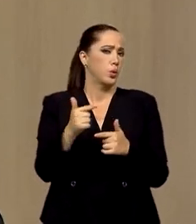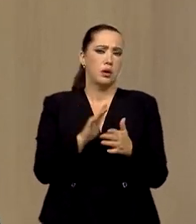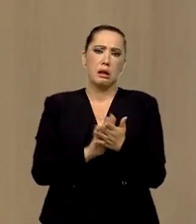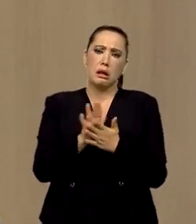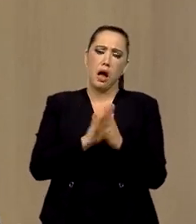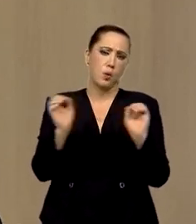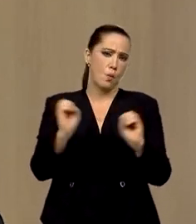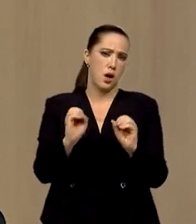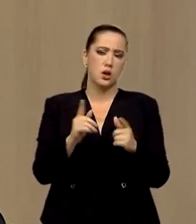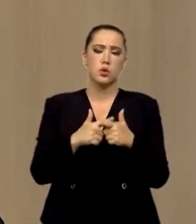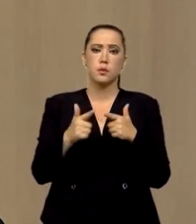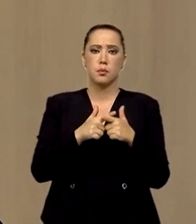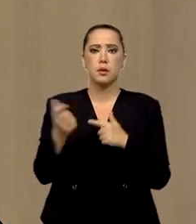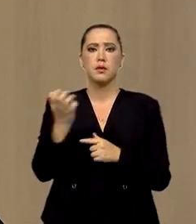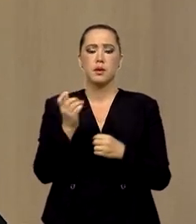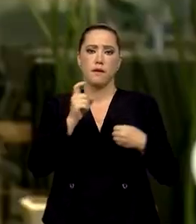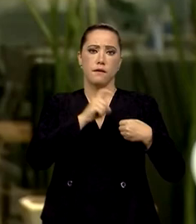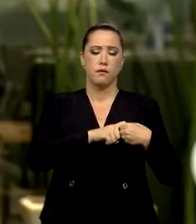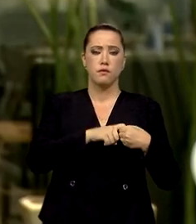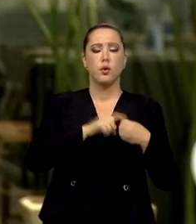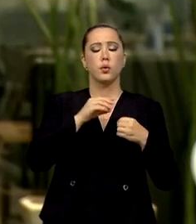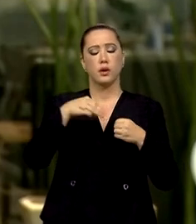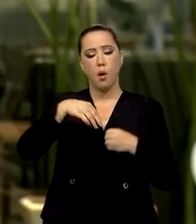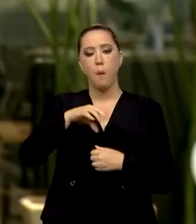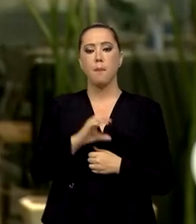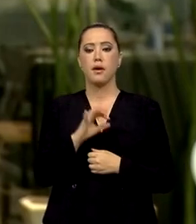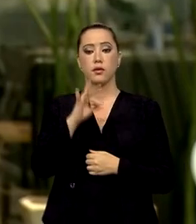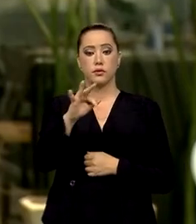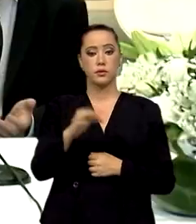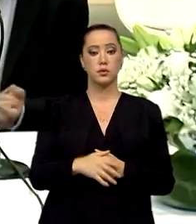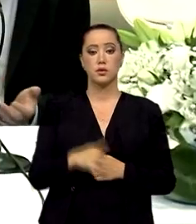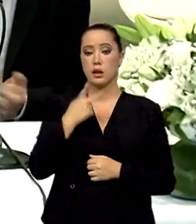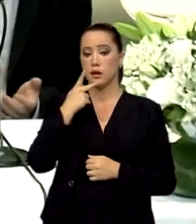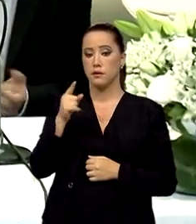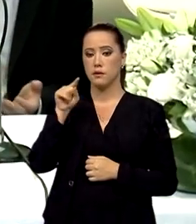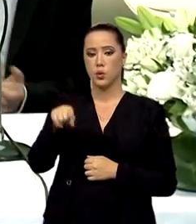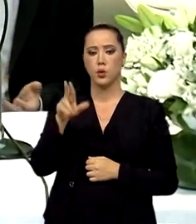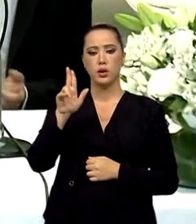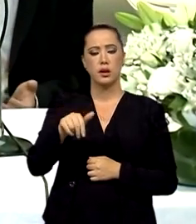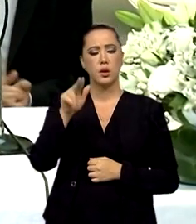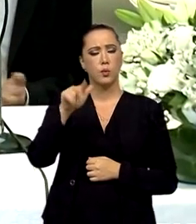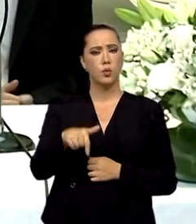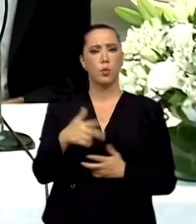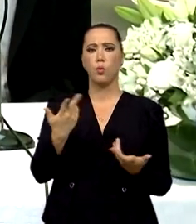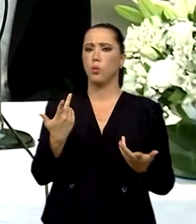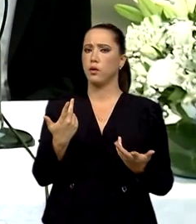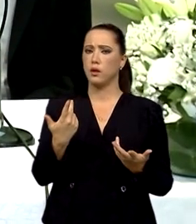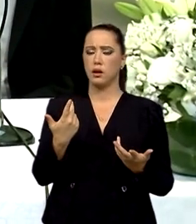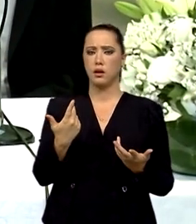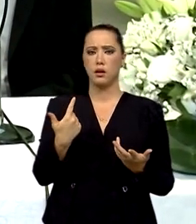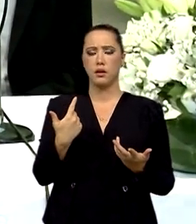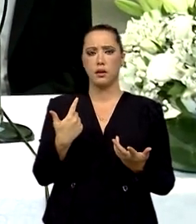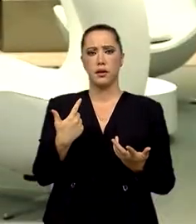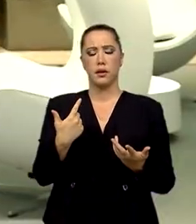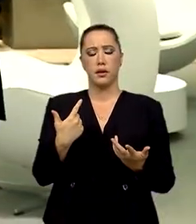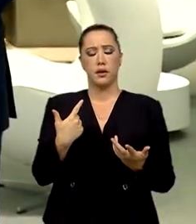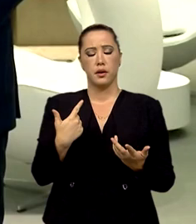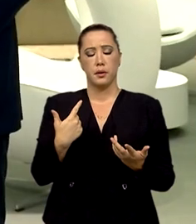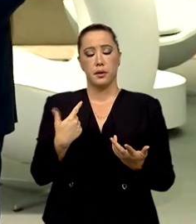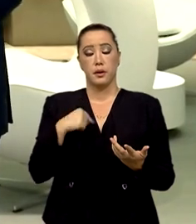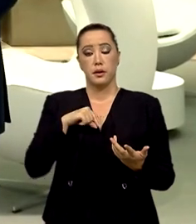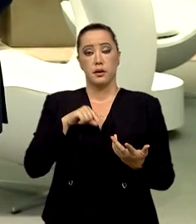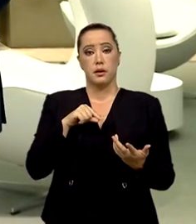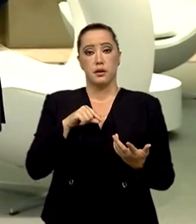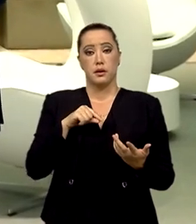e disse que pretende voltar ao MEC. Milton Ribeiro se defendeu, dizendo que jamais deixou de se pautar, abre aspas, pela